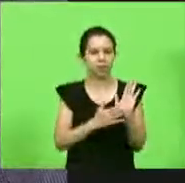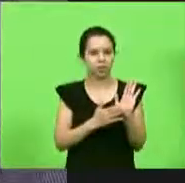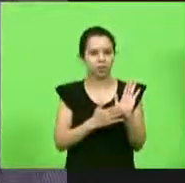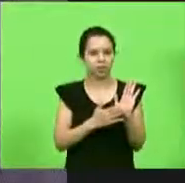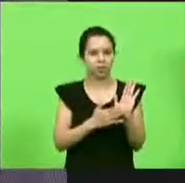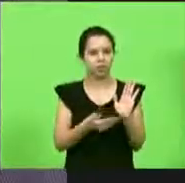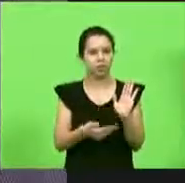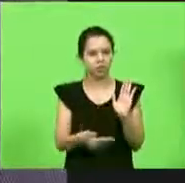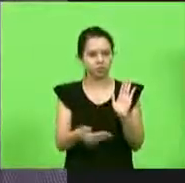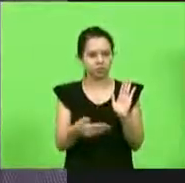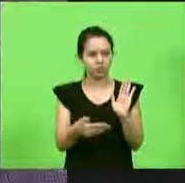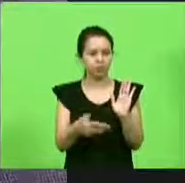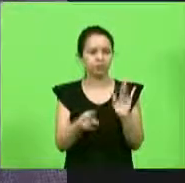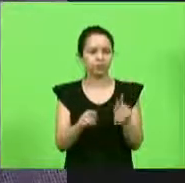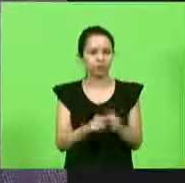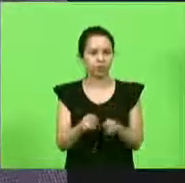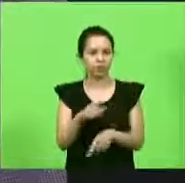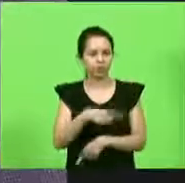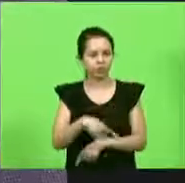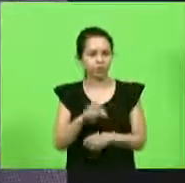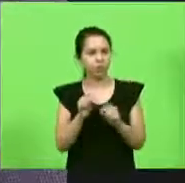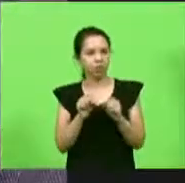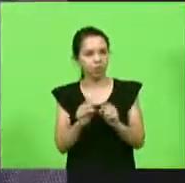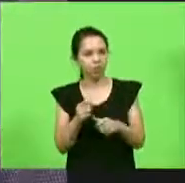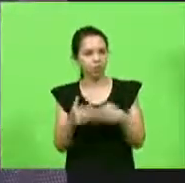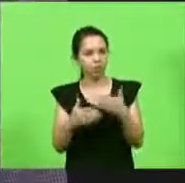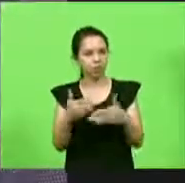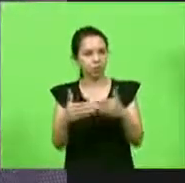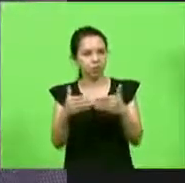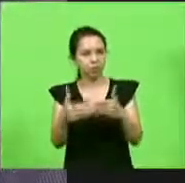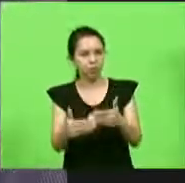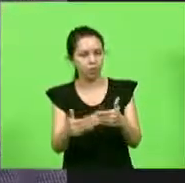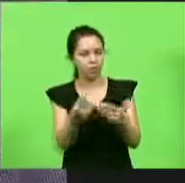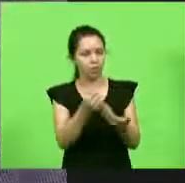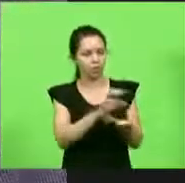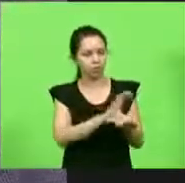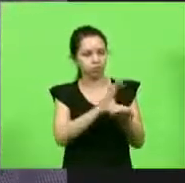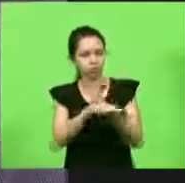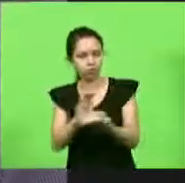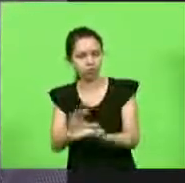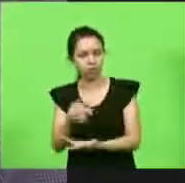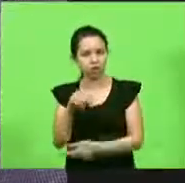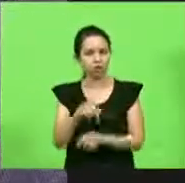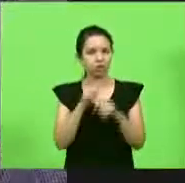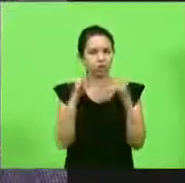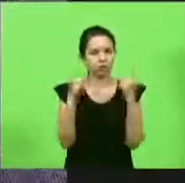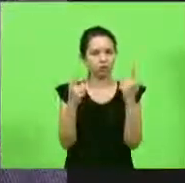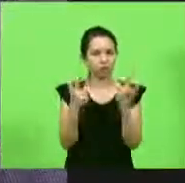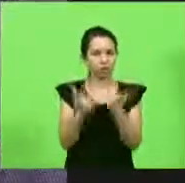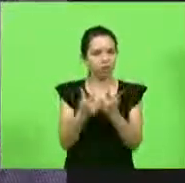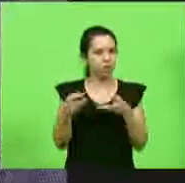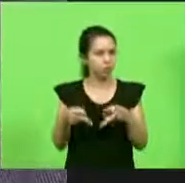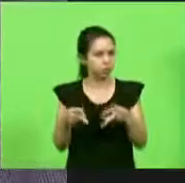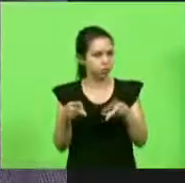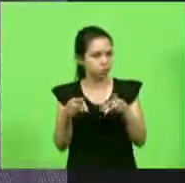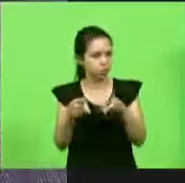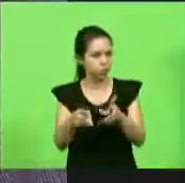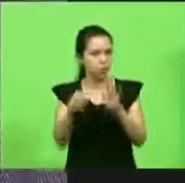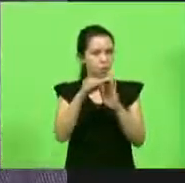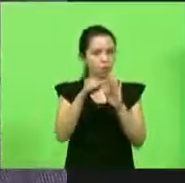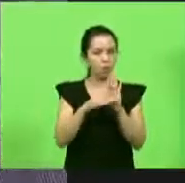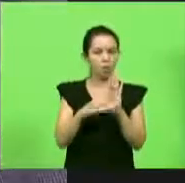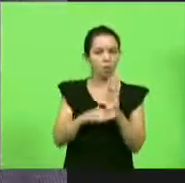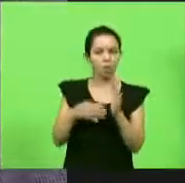inclusive deputado Vicente daqui um pouco alcançar recursos da Assembleia Legislativa para continuar o programa da